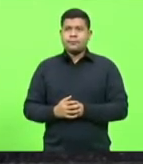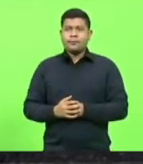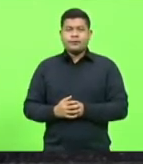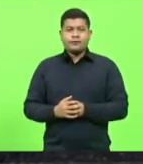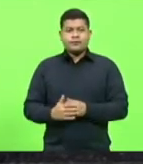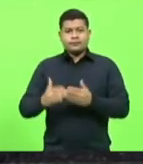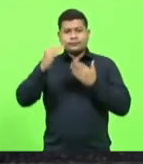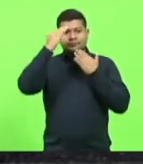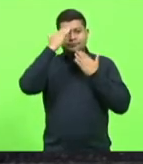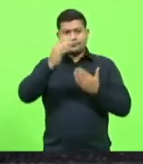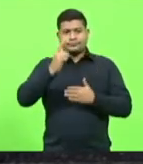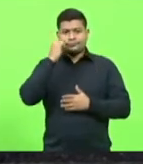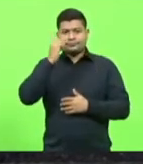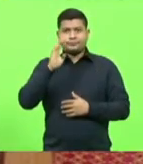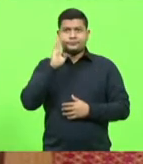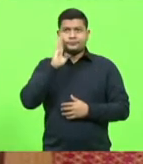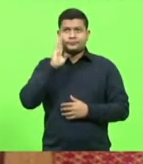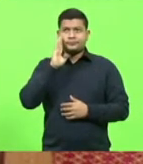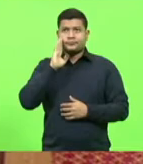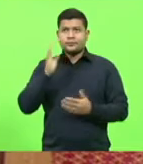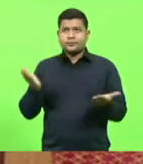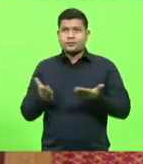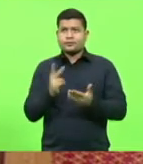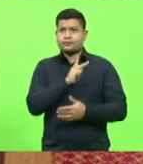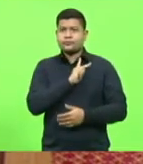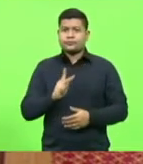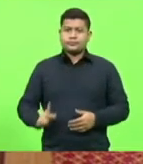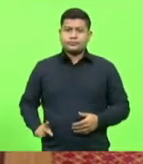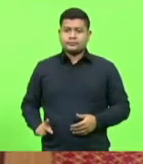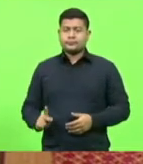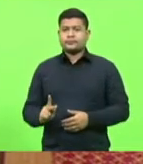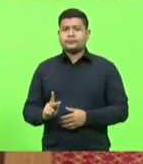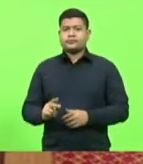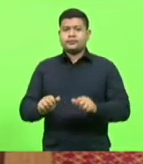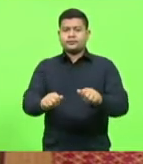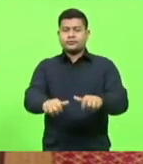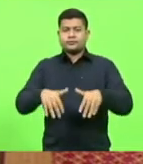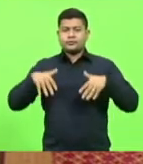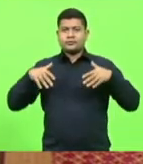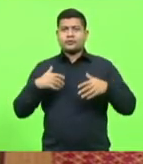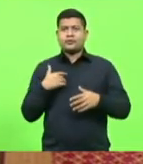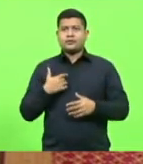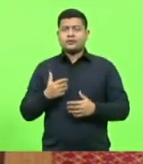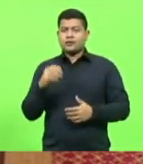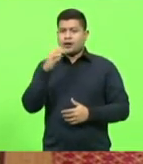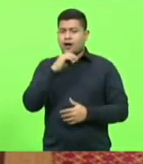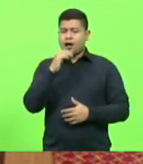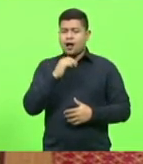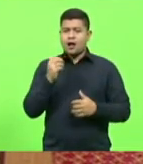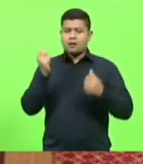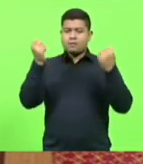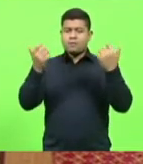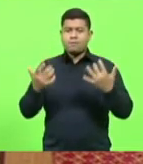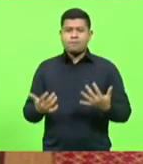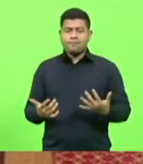deputado Nilson Berlanda, que preside a sessão. Só queria falar rapidamente